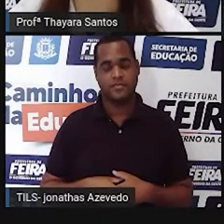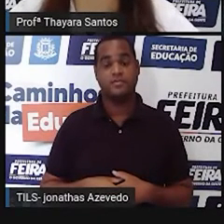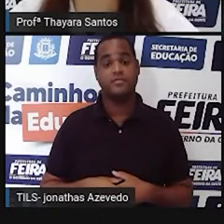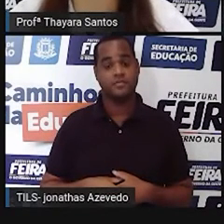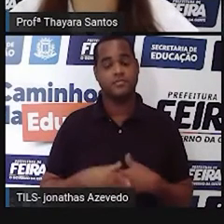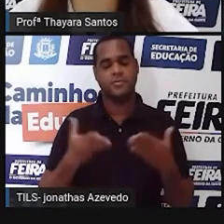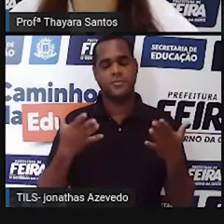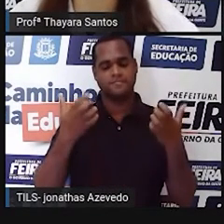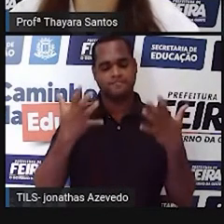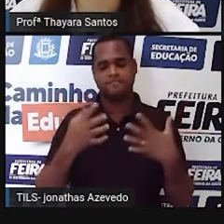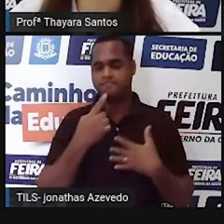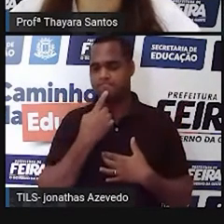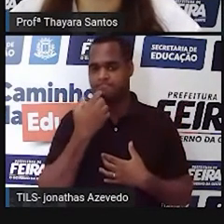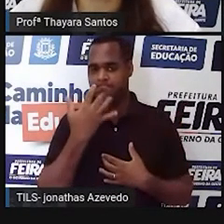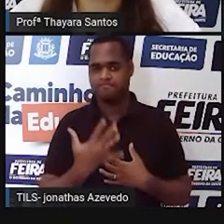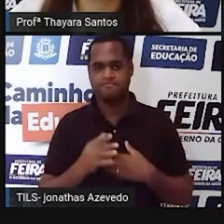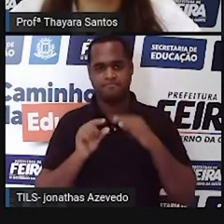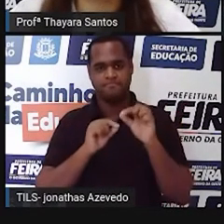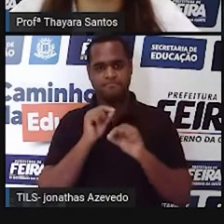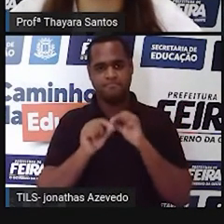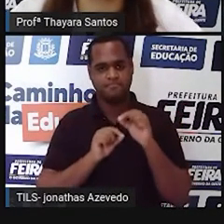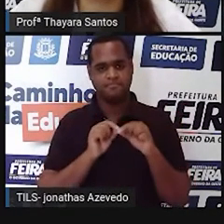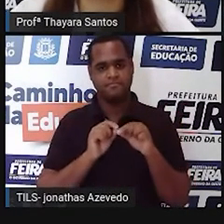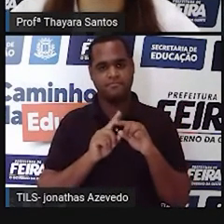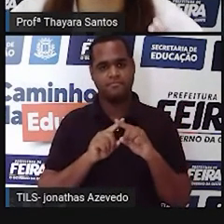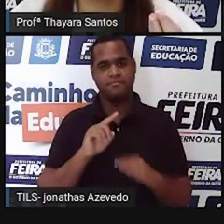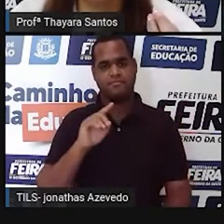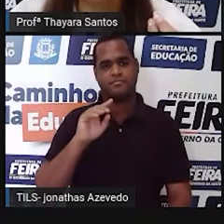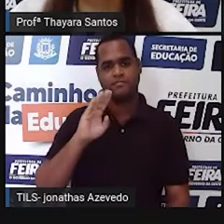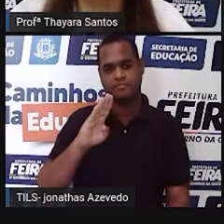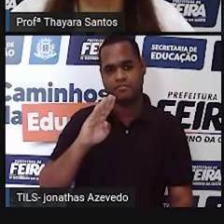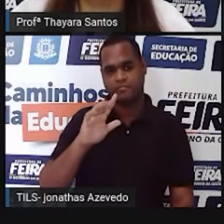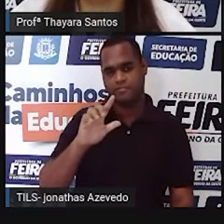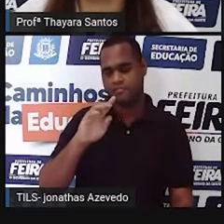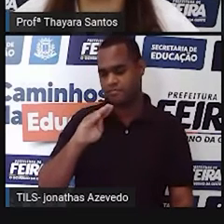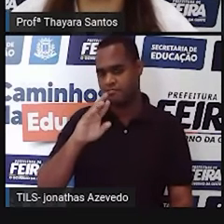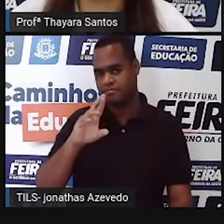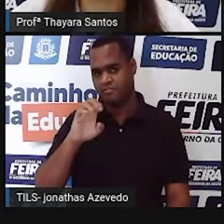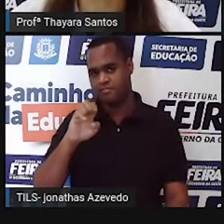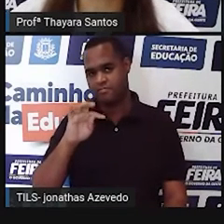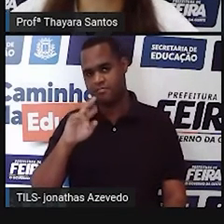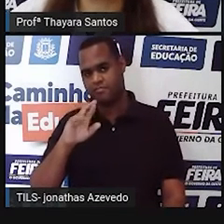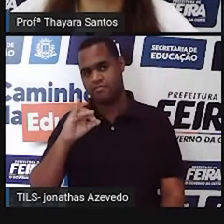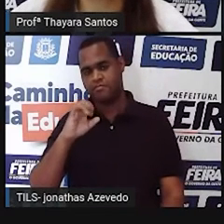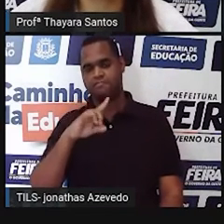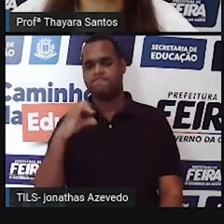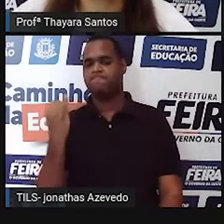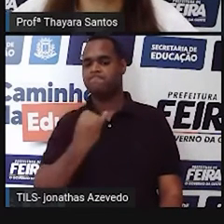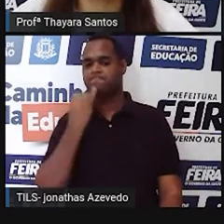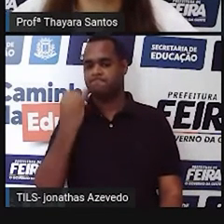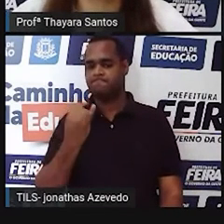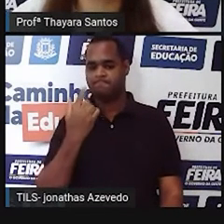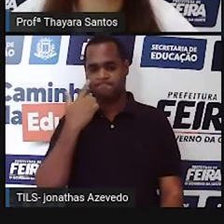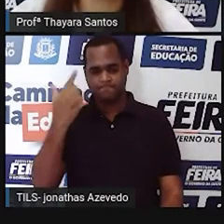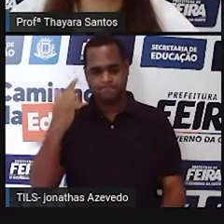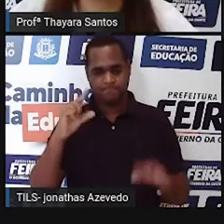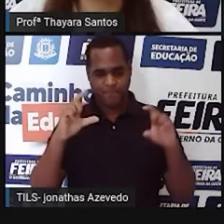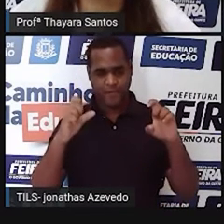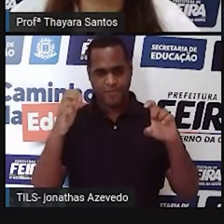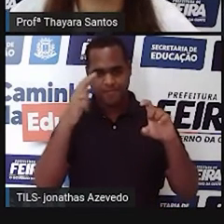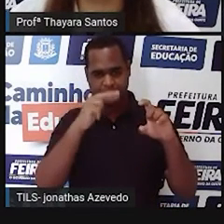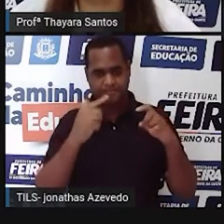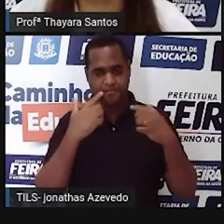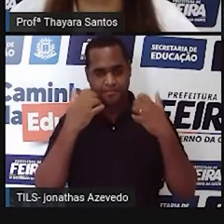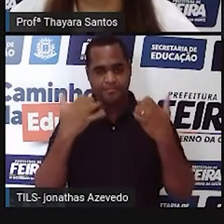Agora, gente vai falar das glândulas buboretrais, que tem uma função também muito importante. Nessa imagem que eu coloquei aqui para vocês, não